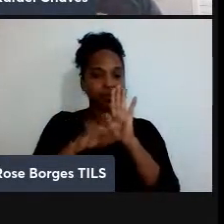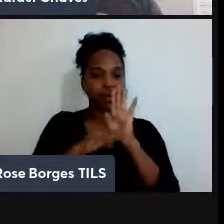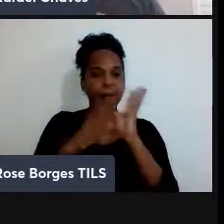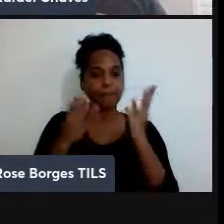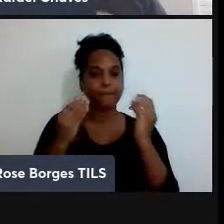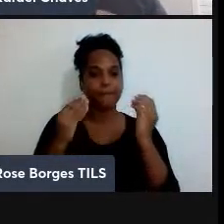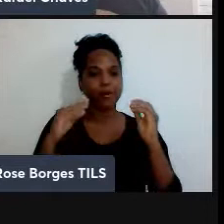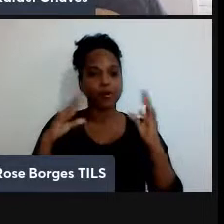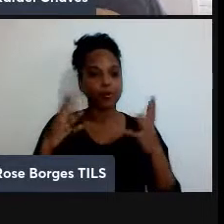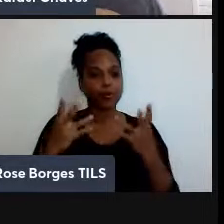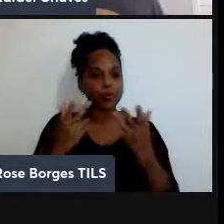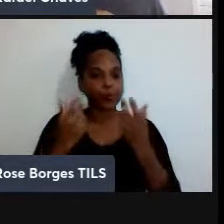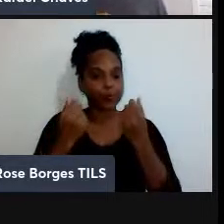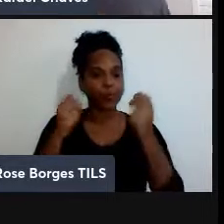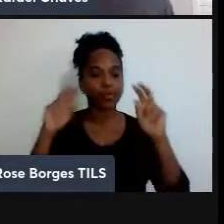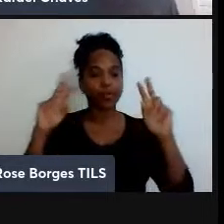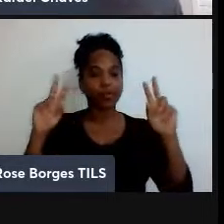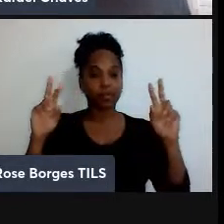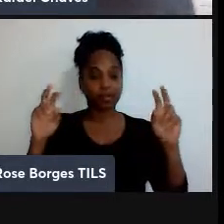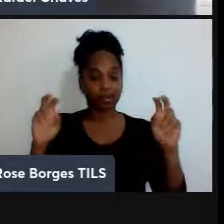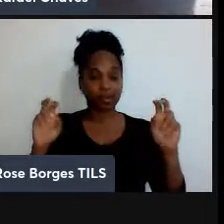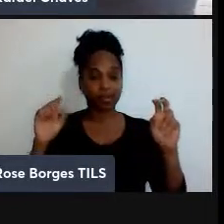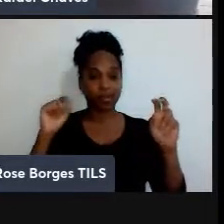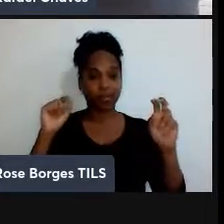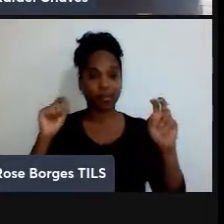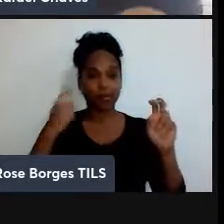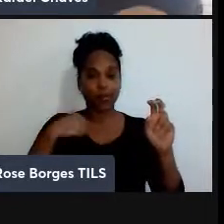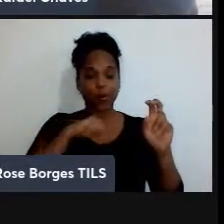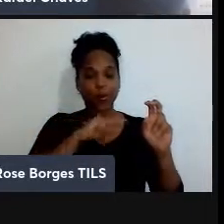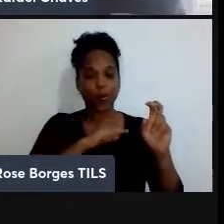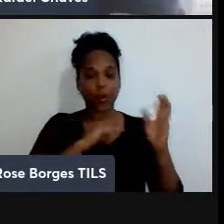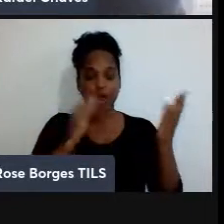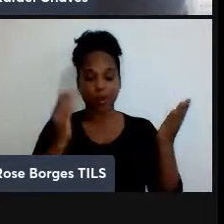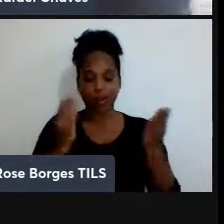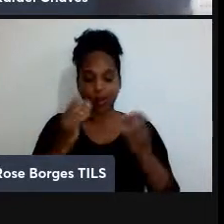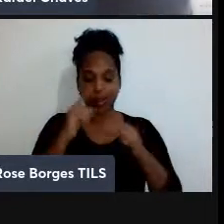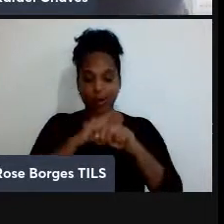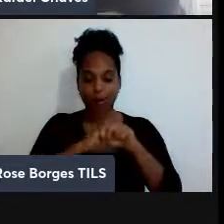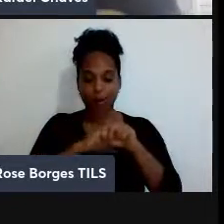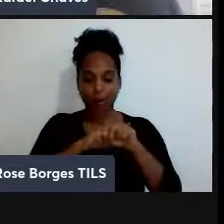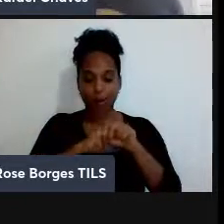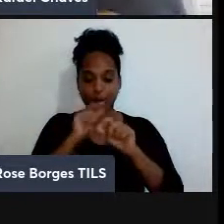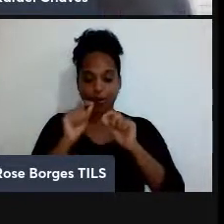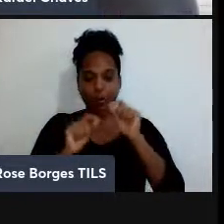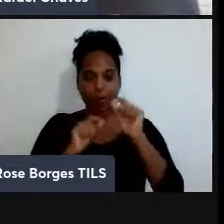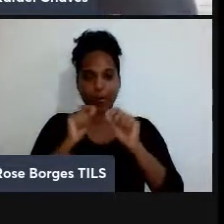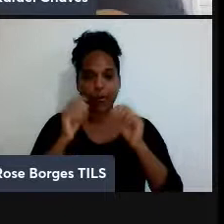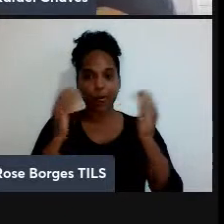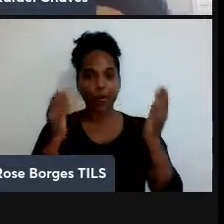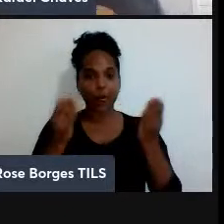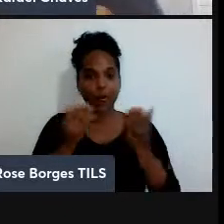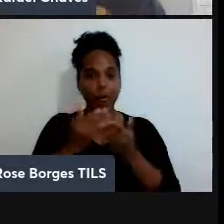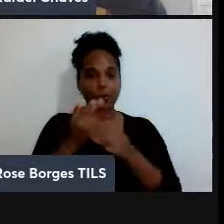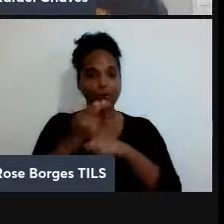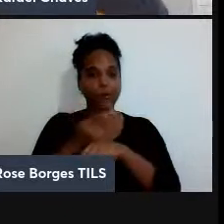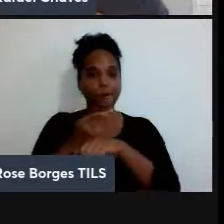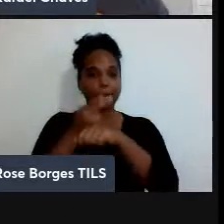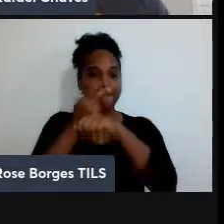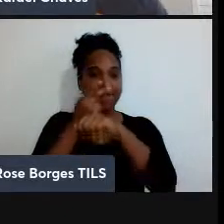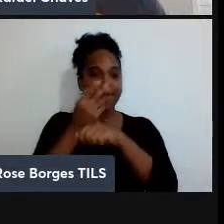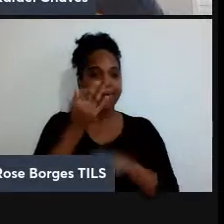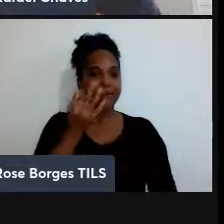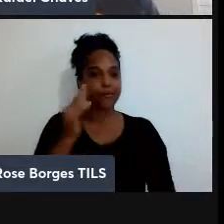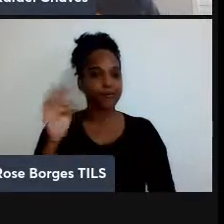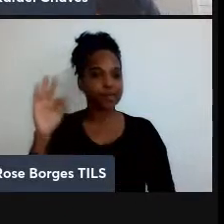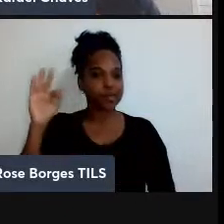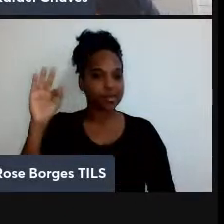E o tema, né, que não poderia vir em melhor hora, afinal, hoje a gente teve aí o Prêmio Nobel de Física, que foi dado pela